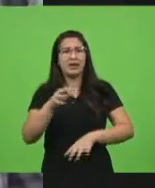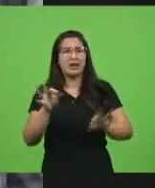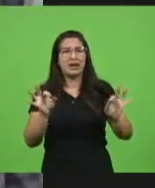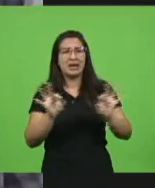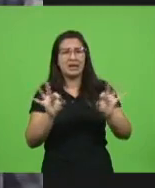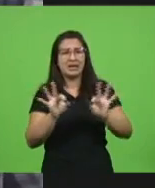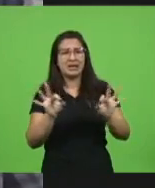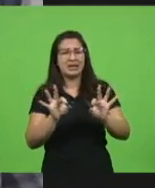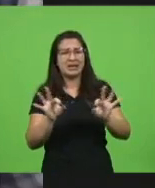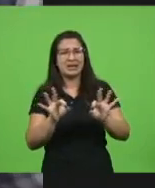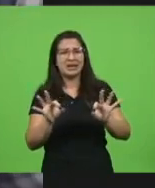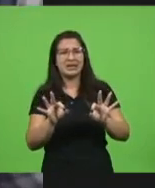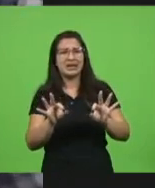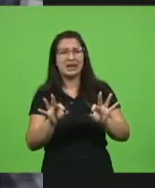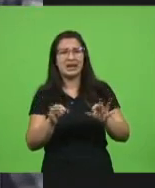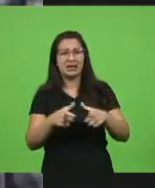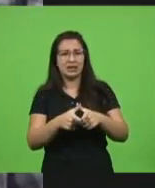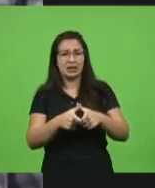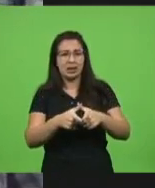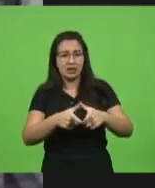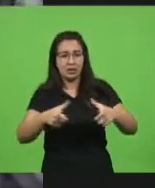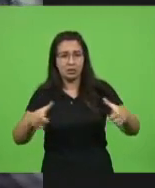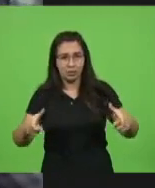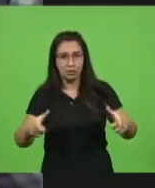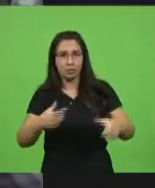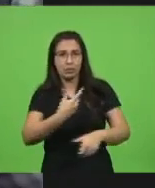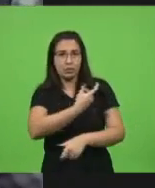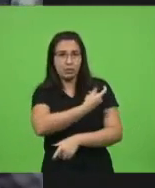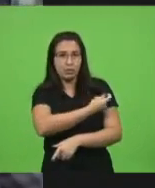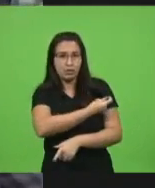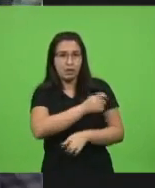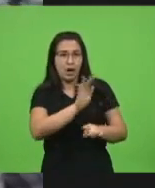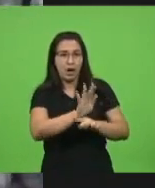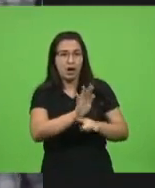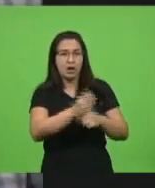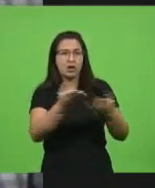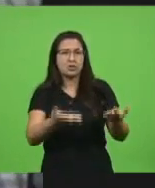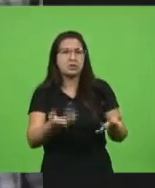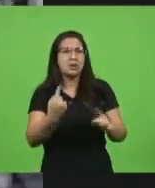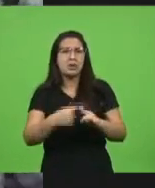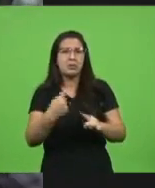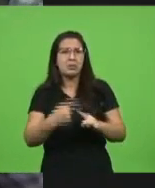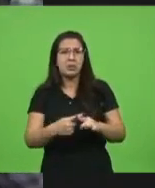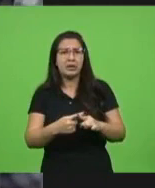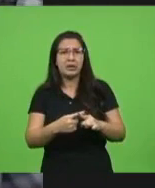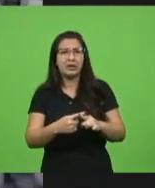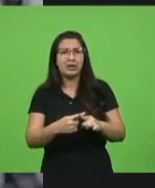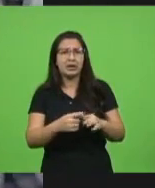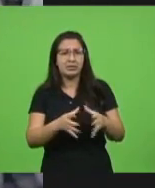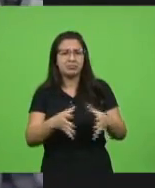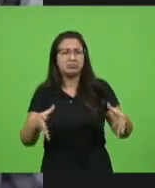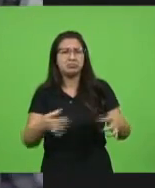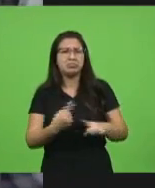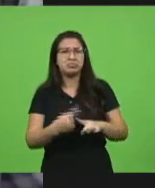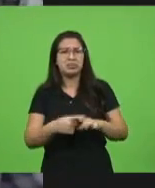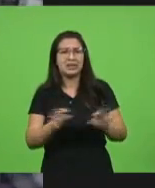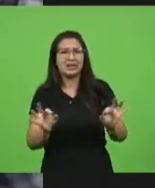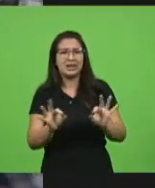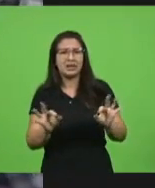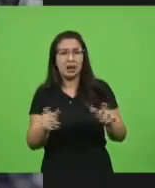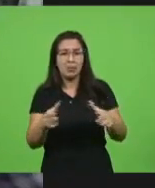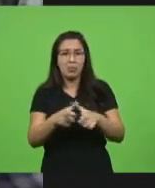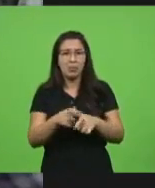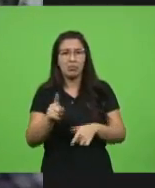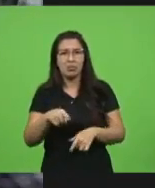uma quantia que nós pudéssemos imunizar um maior número de pessoas. Se nós formos